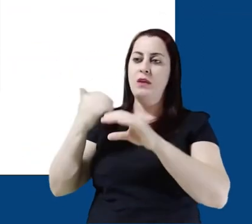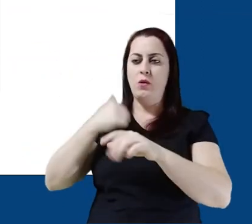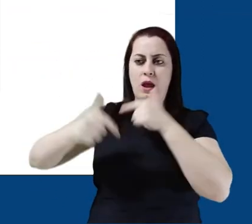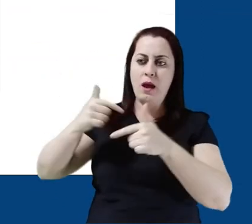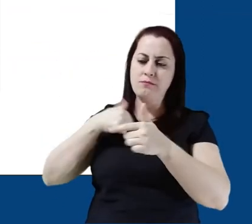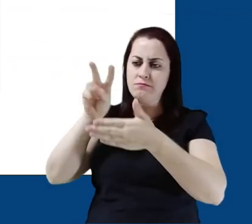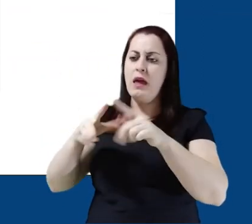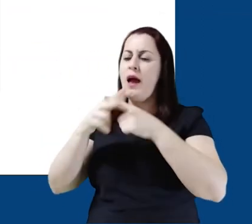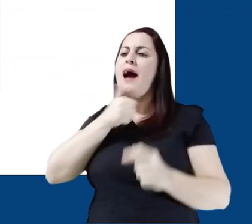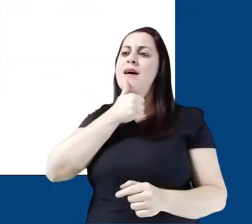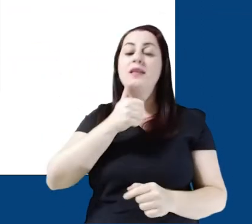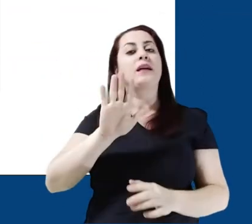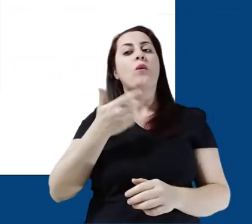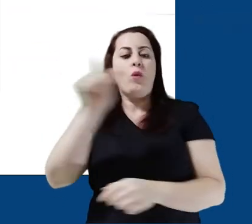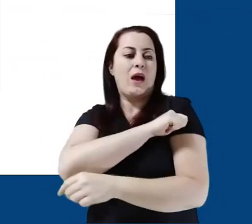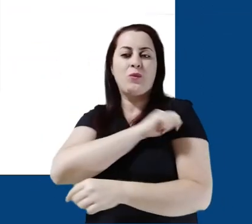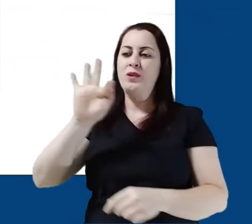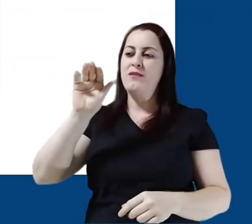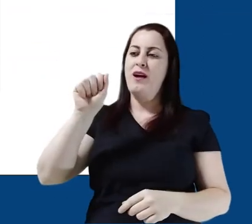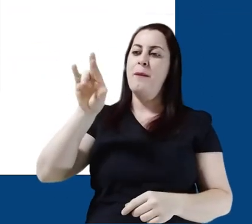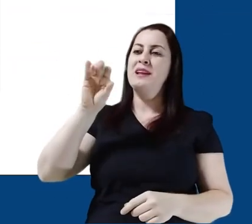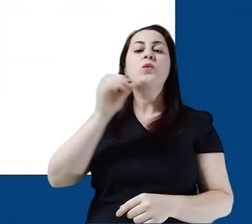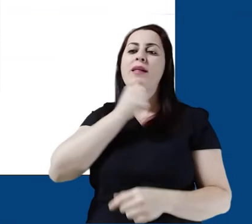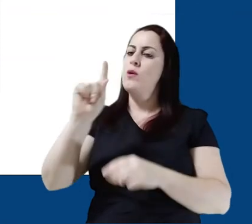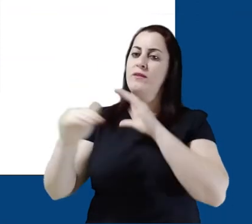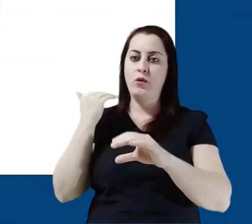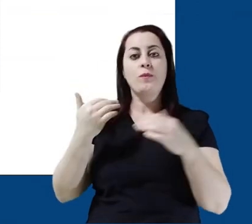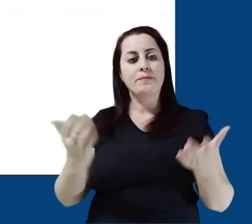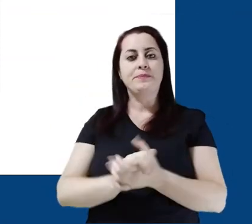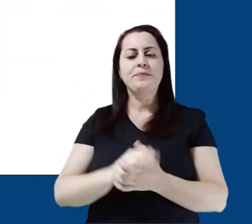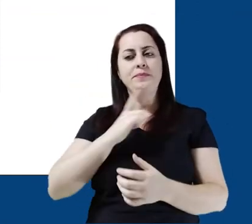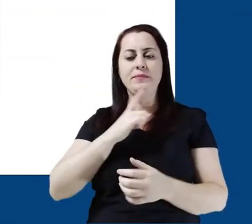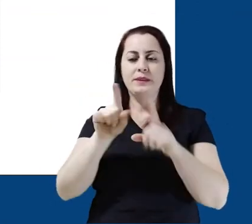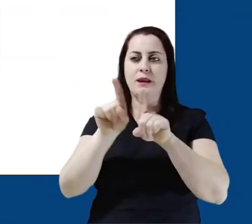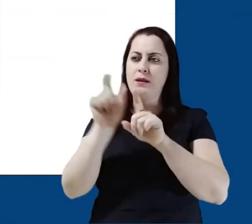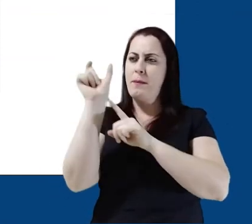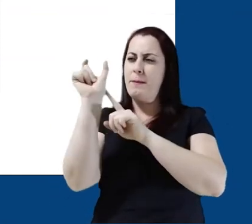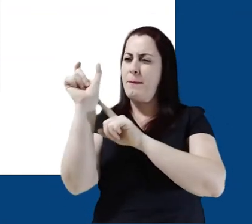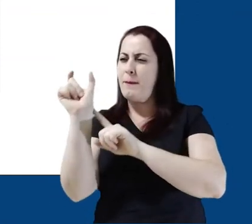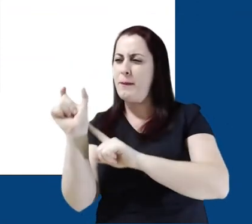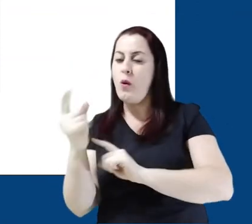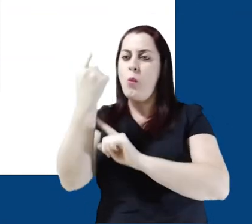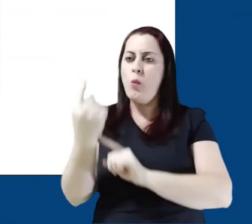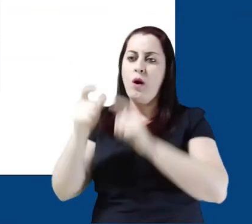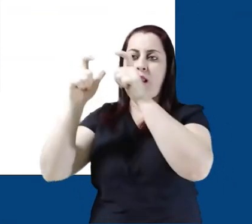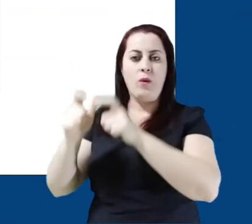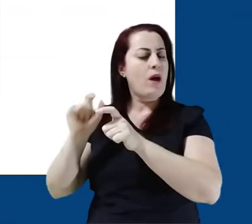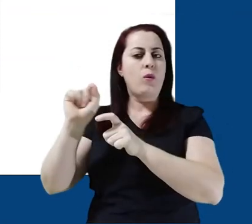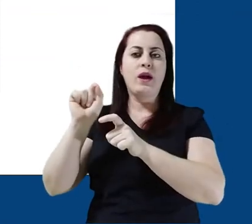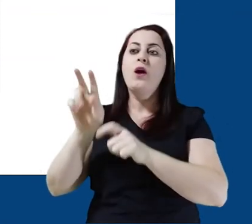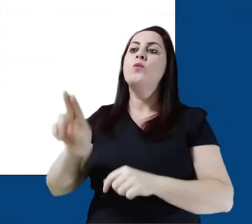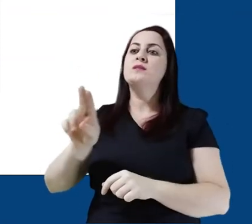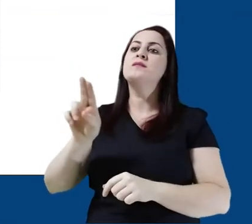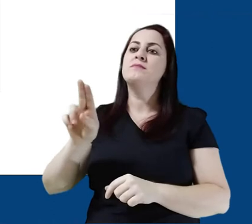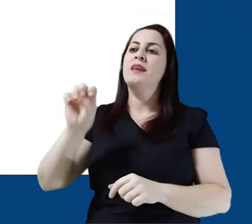não corrigi, e o Fabrício ainda não me entregou o trabalho. Outra forma de acessar os trabalhos dos alunos de forma a compilar todos em um único local é